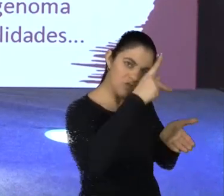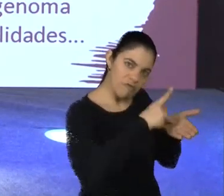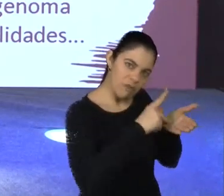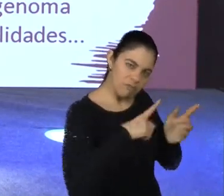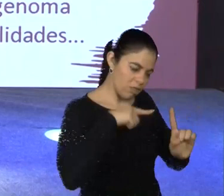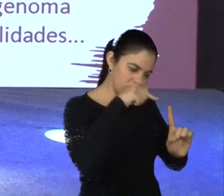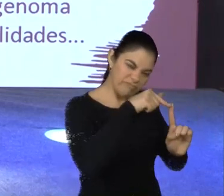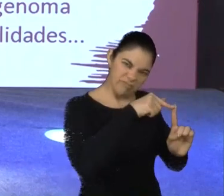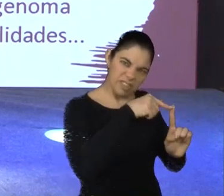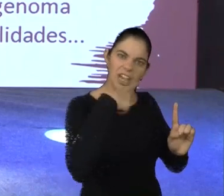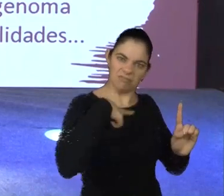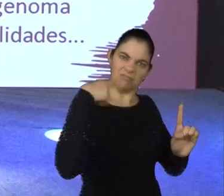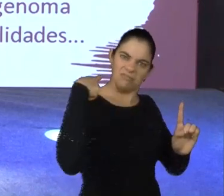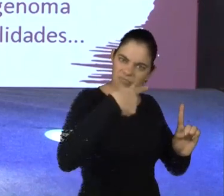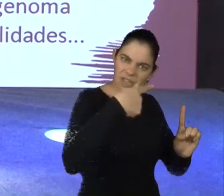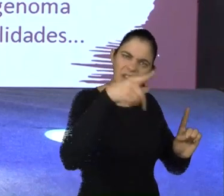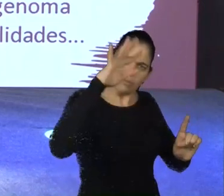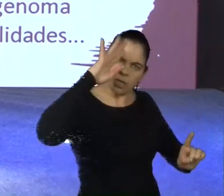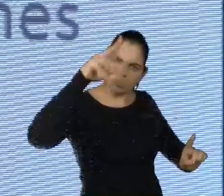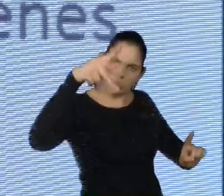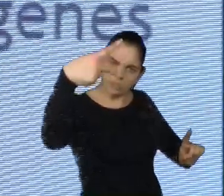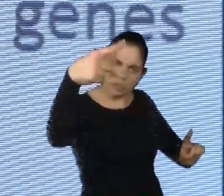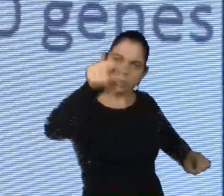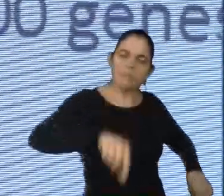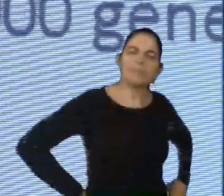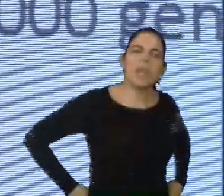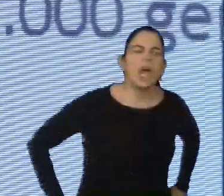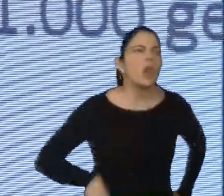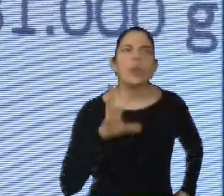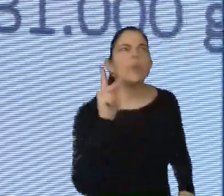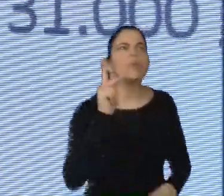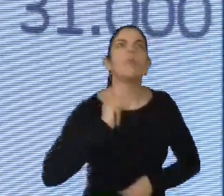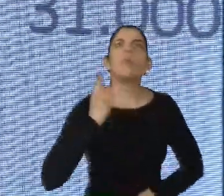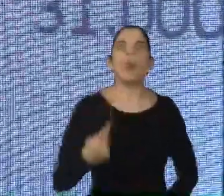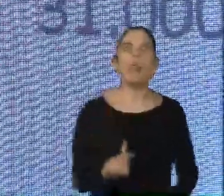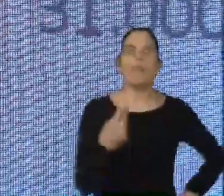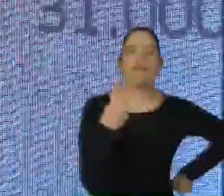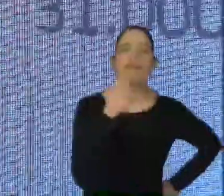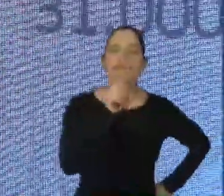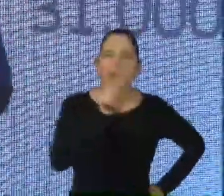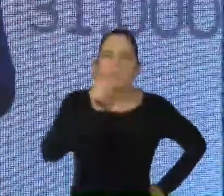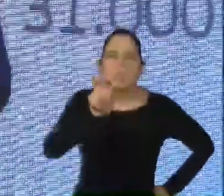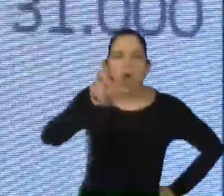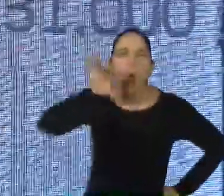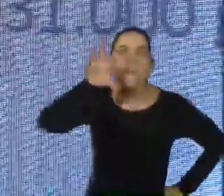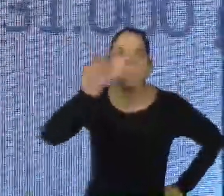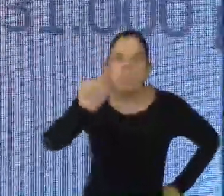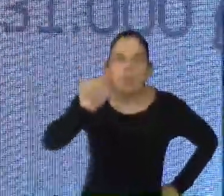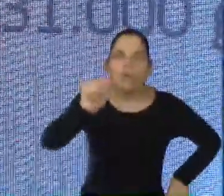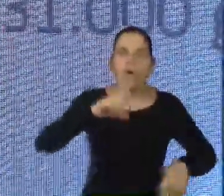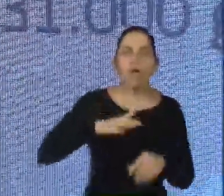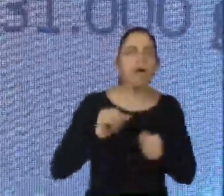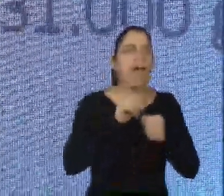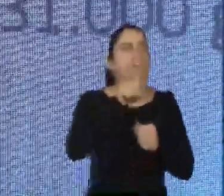genética? Então, imagina assim, os seres humanos, nós todos, temos 25 mil genes. Uma pulga d